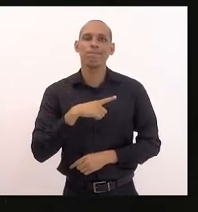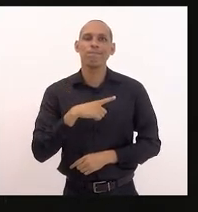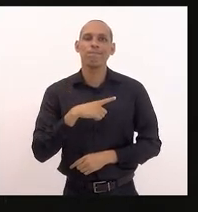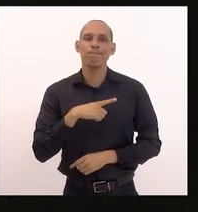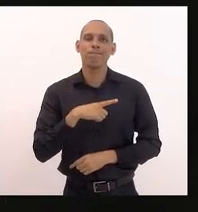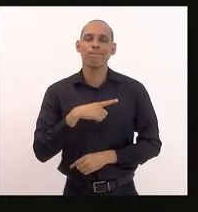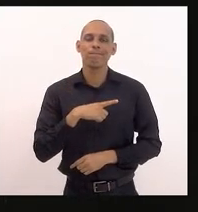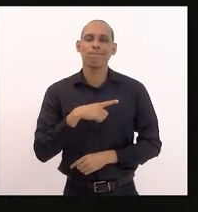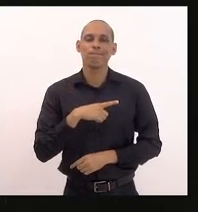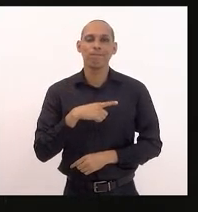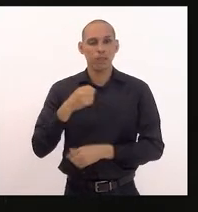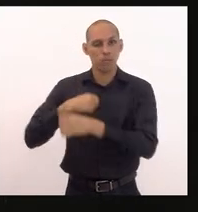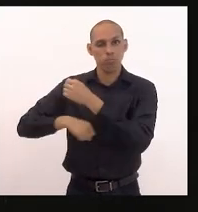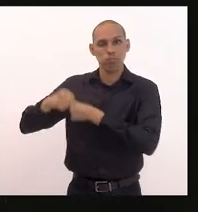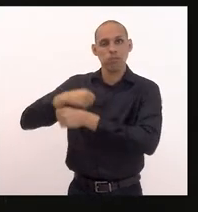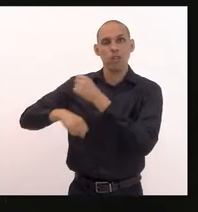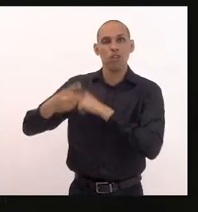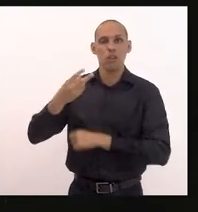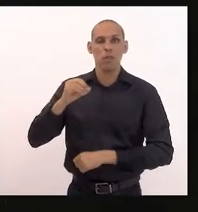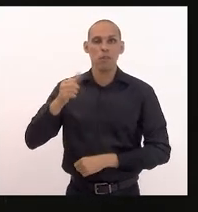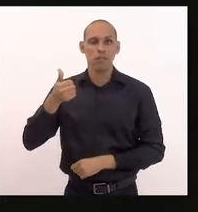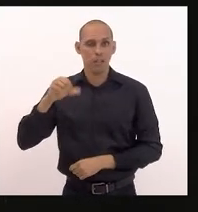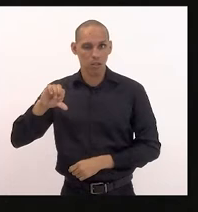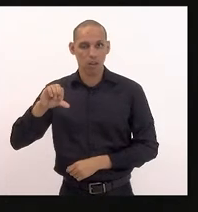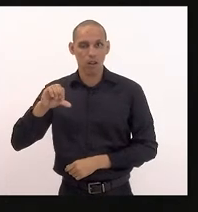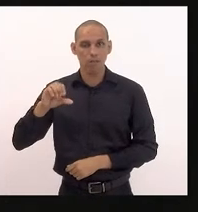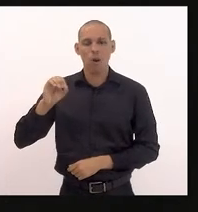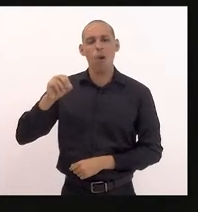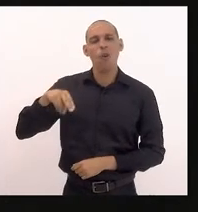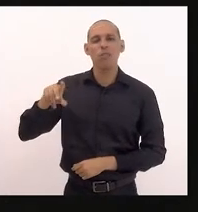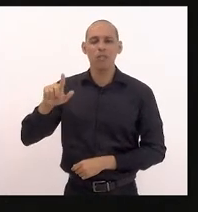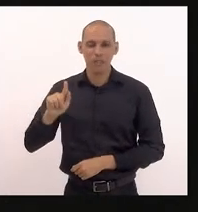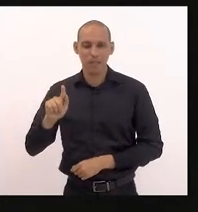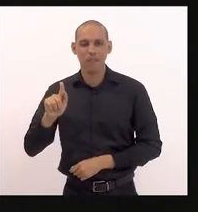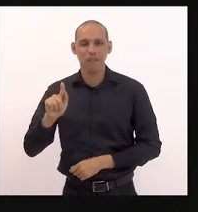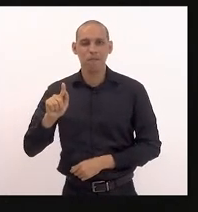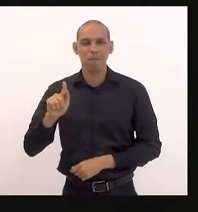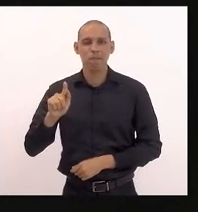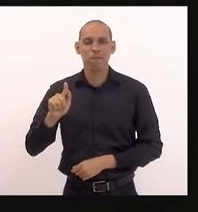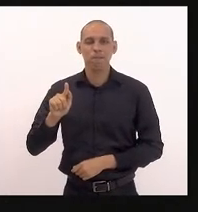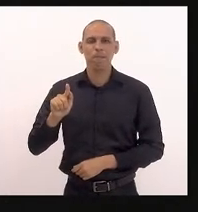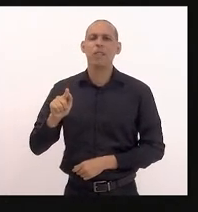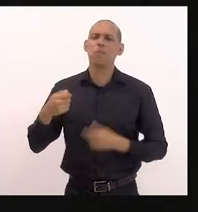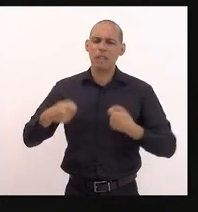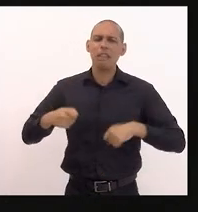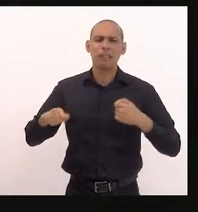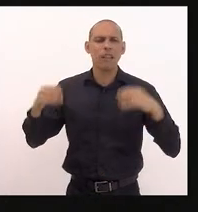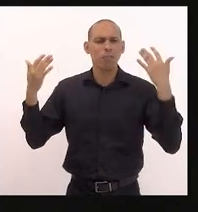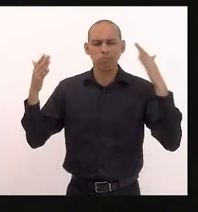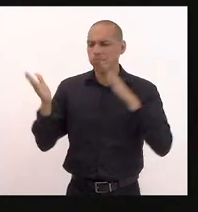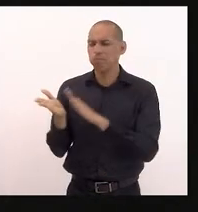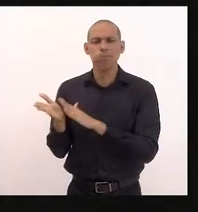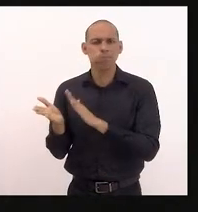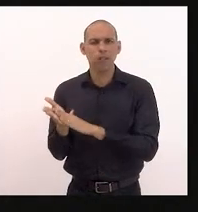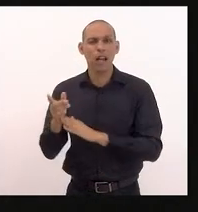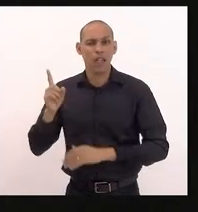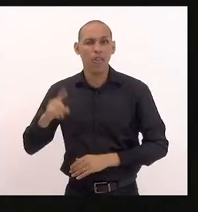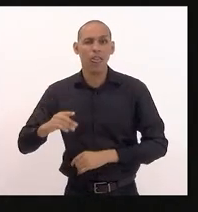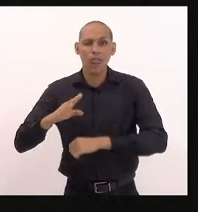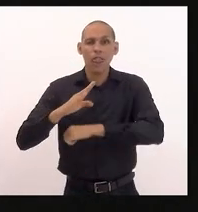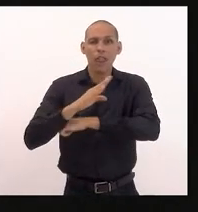a organização não governamental que deve ser aplaudida que é a plataforma